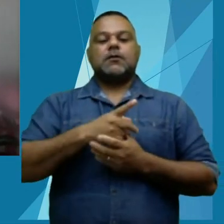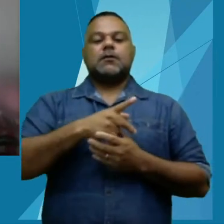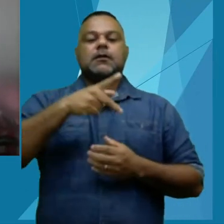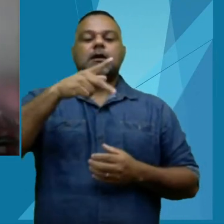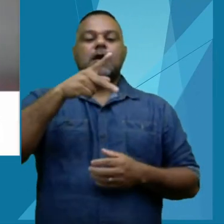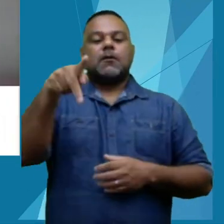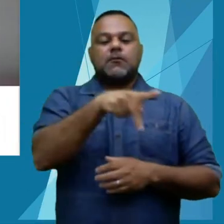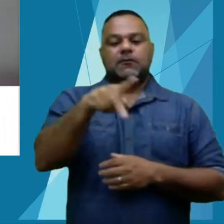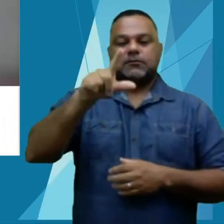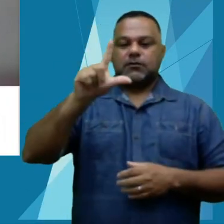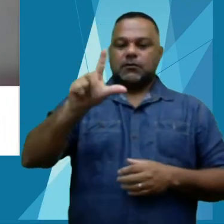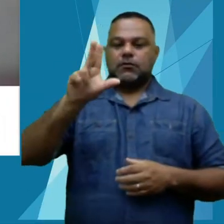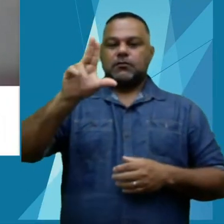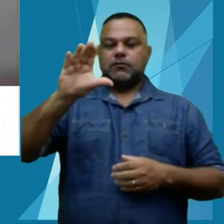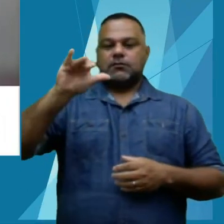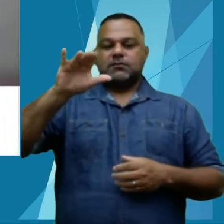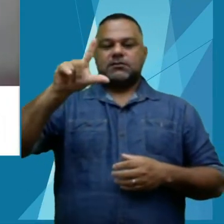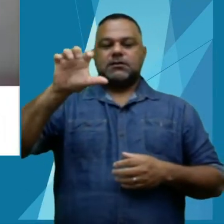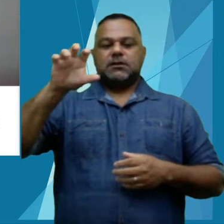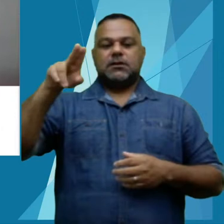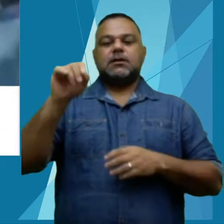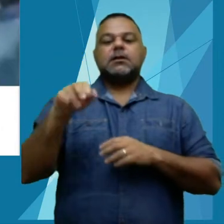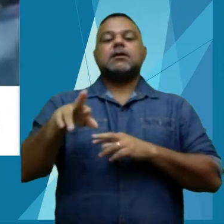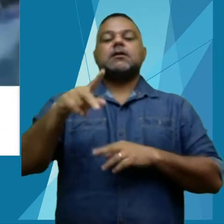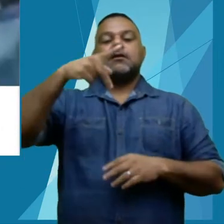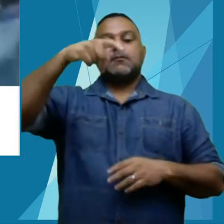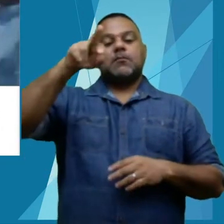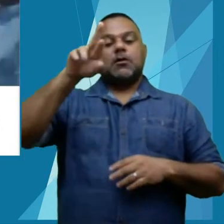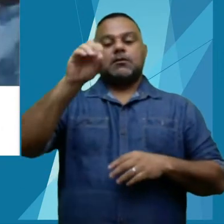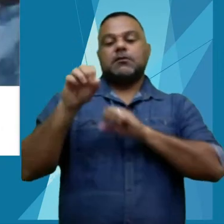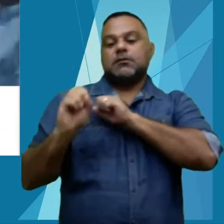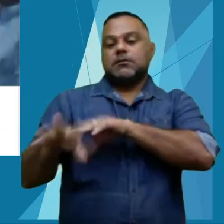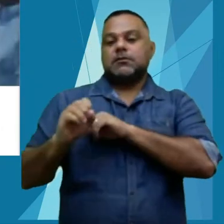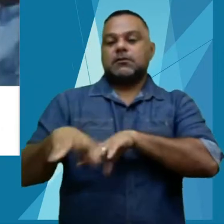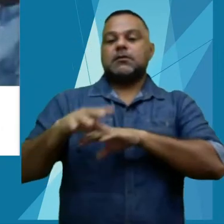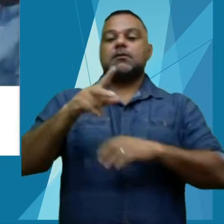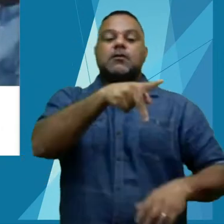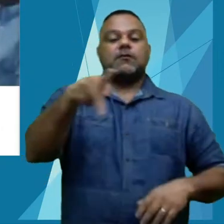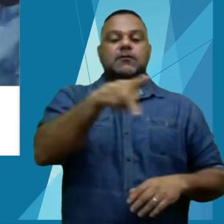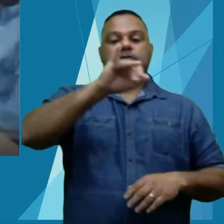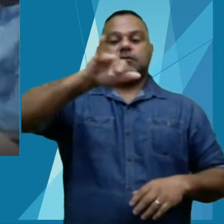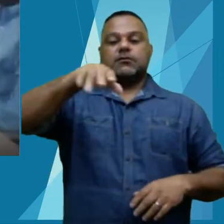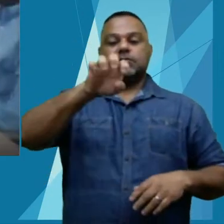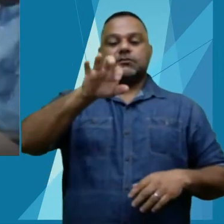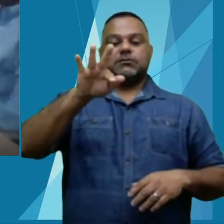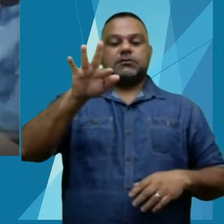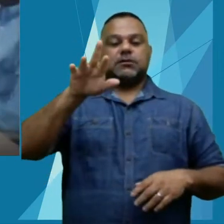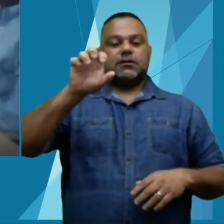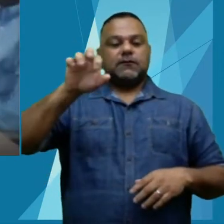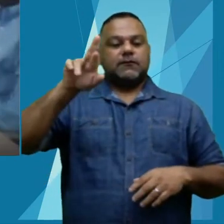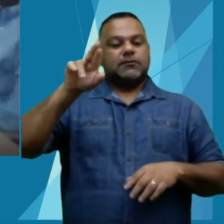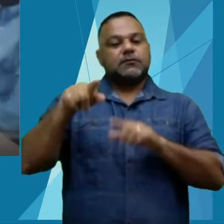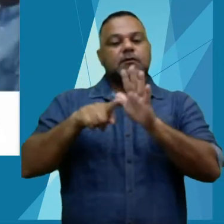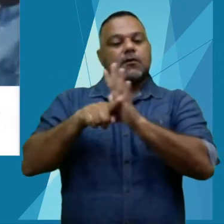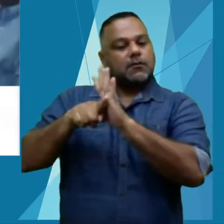Lucilene, pro-reitora de ensino, professor Jefferson Biana, pro-reitor de pesquisa e o nosso